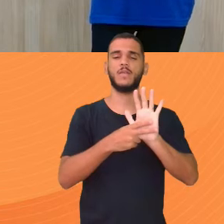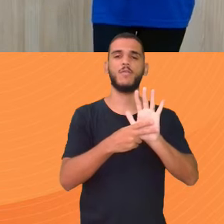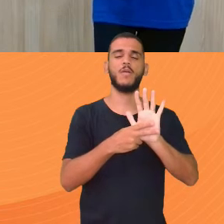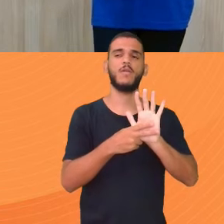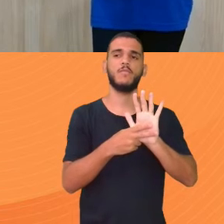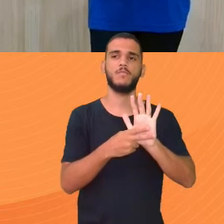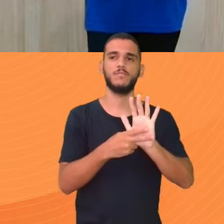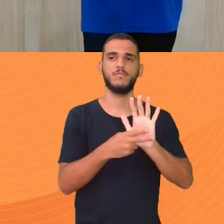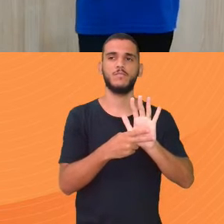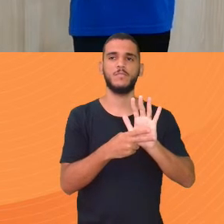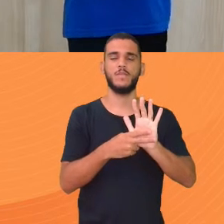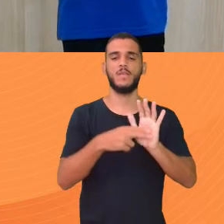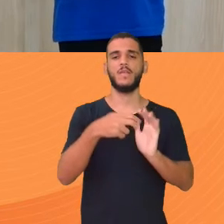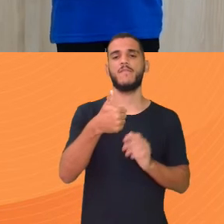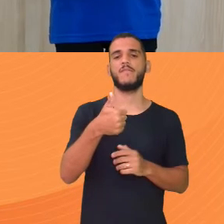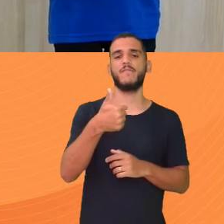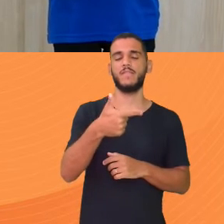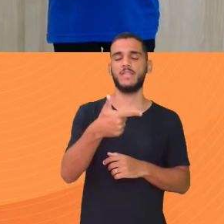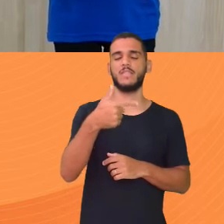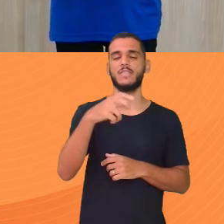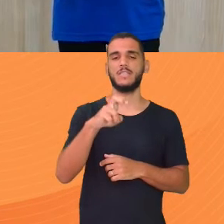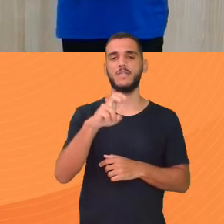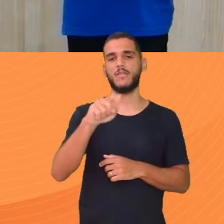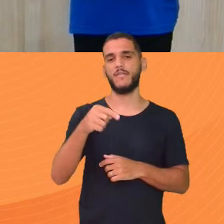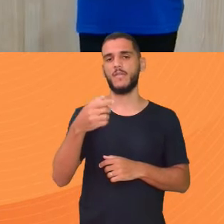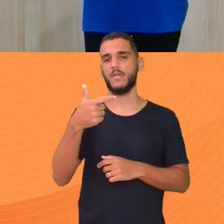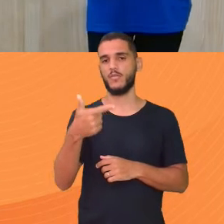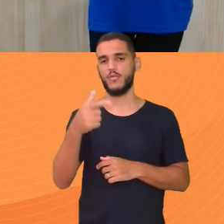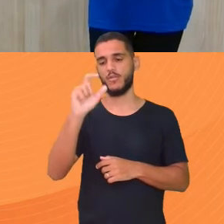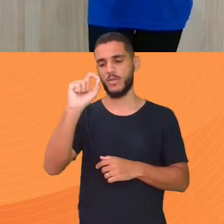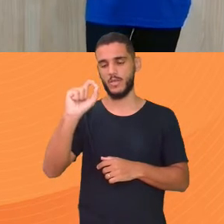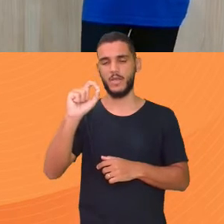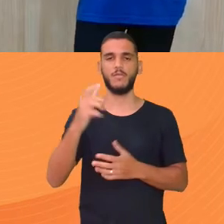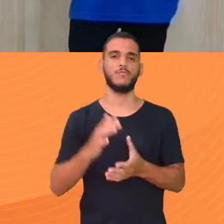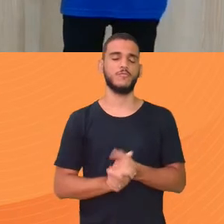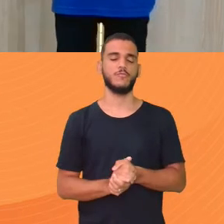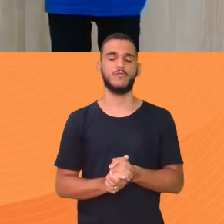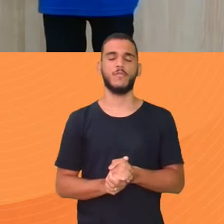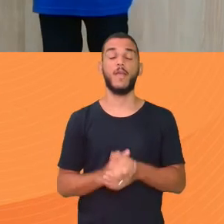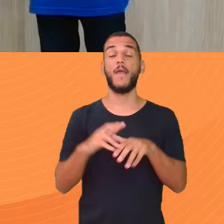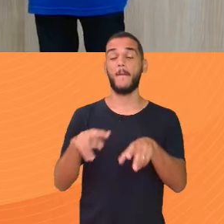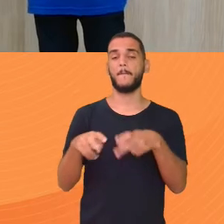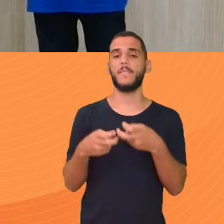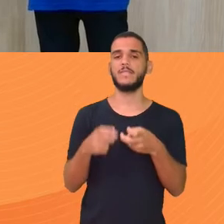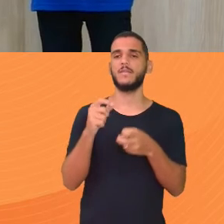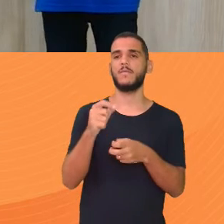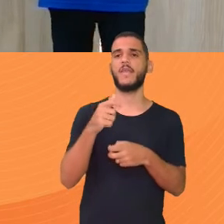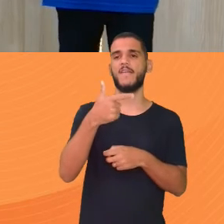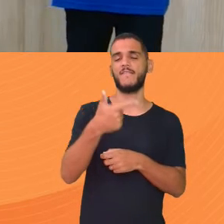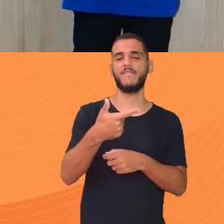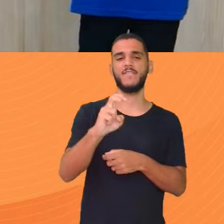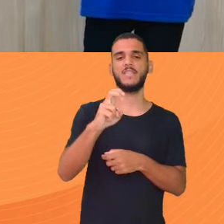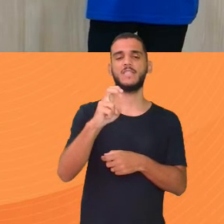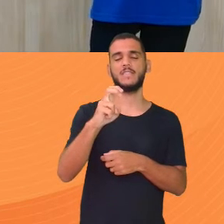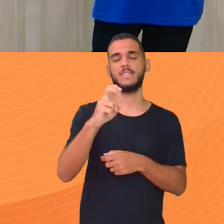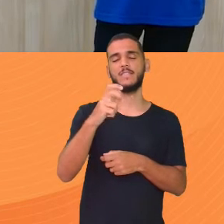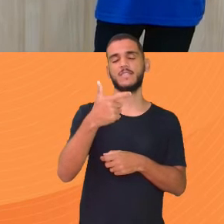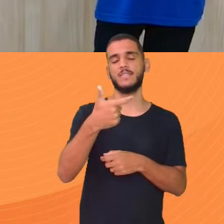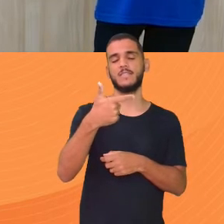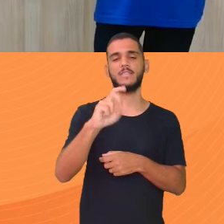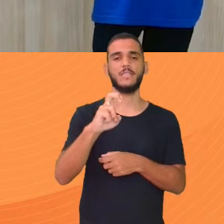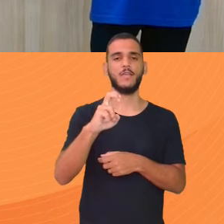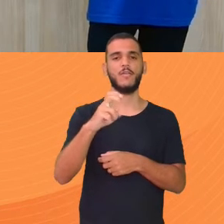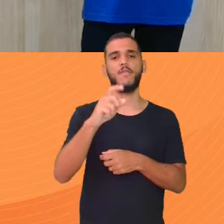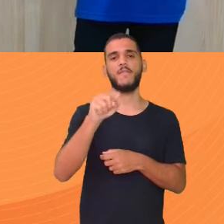Igual a 25,2 Graus Celsius Observe que 25,2 Não tem aí na tabela